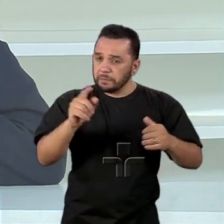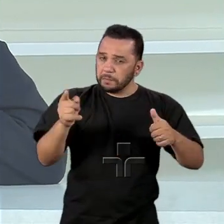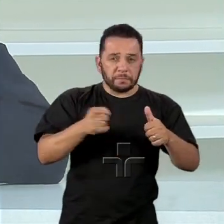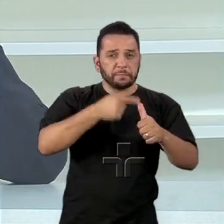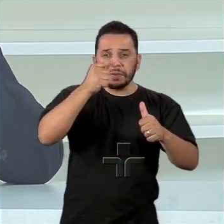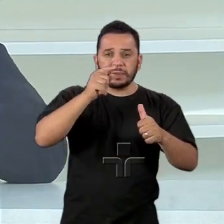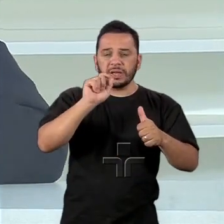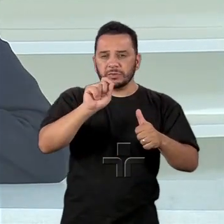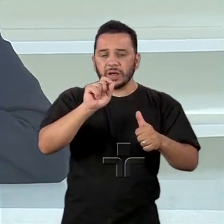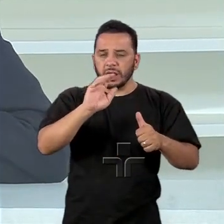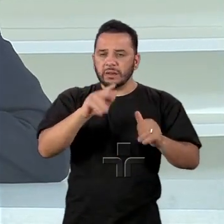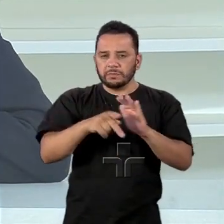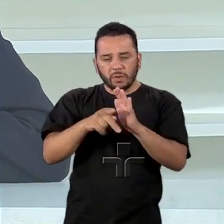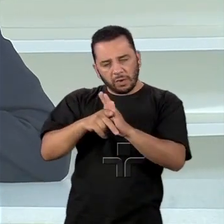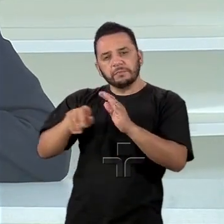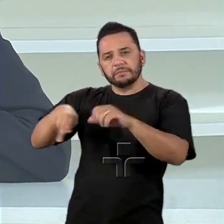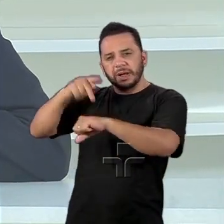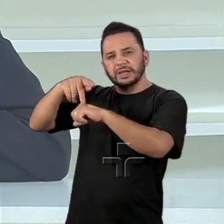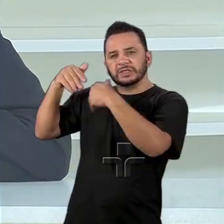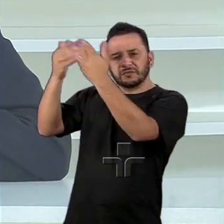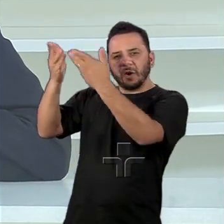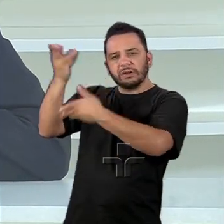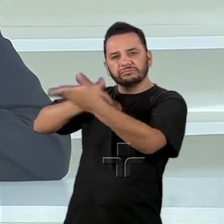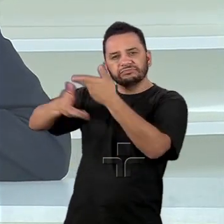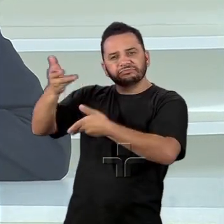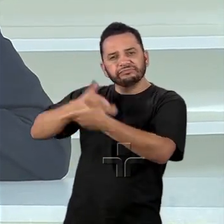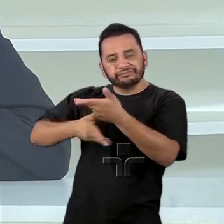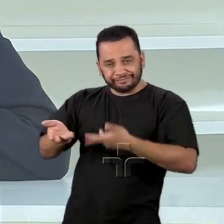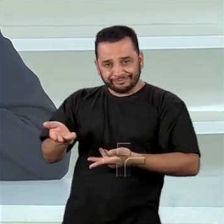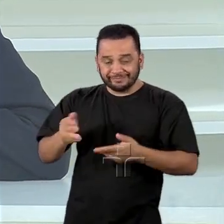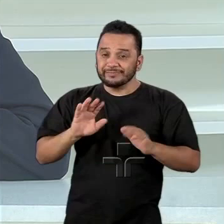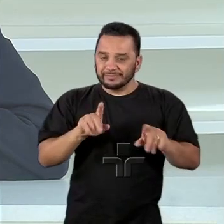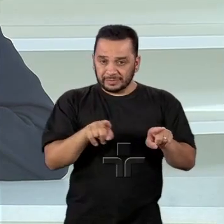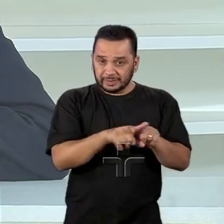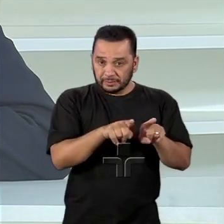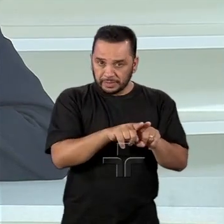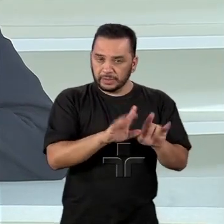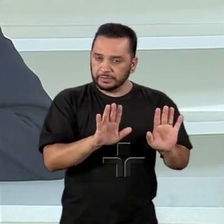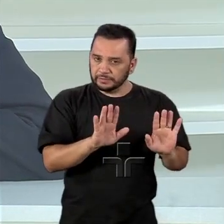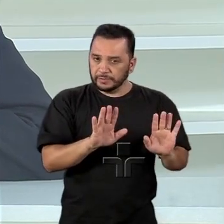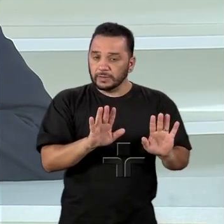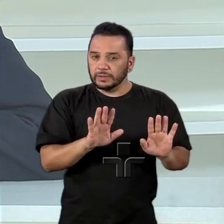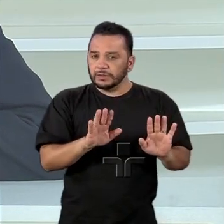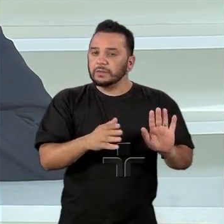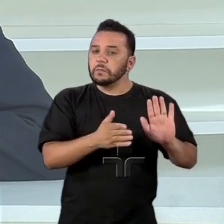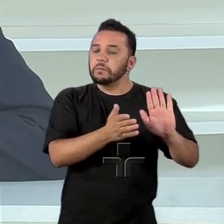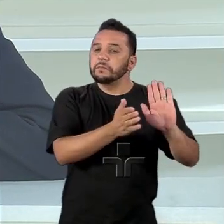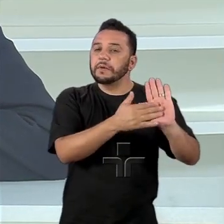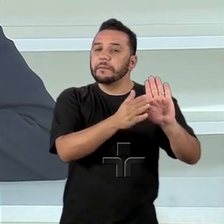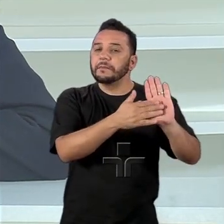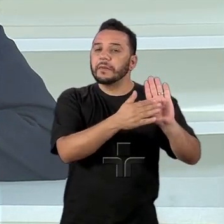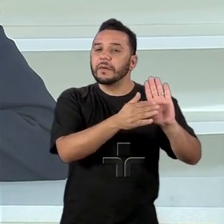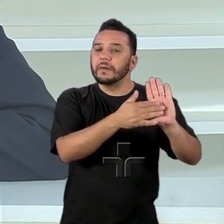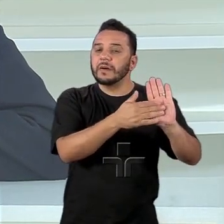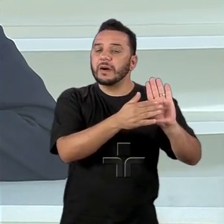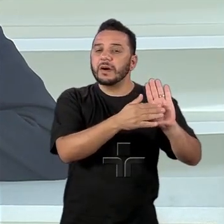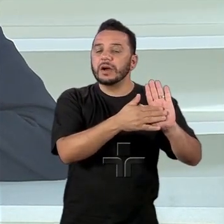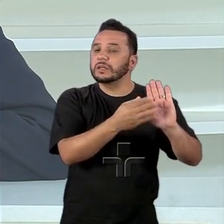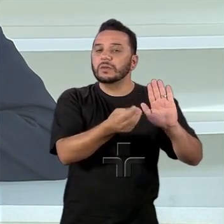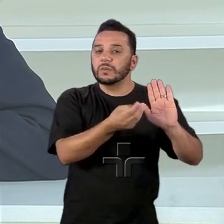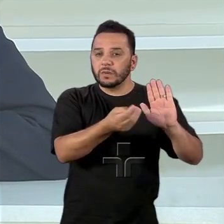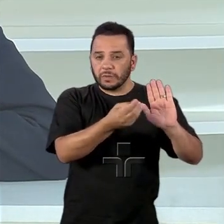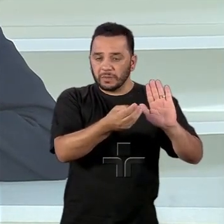relações internacionais. E vem com uma proposta que é praticamente